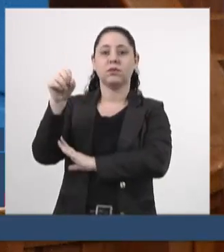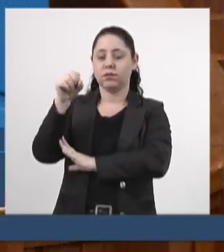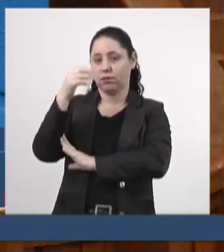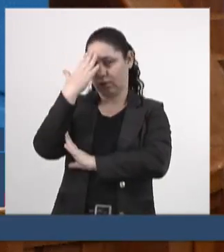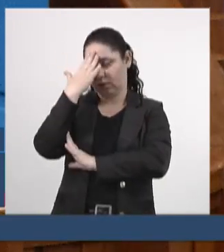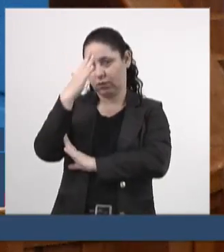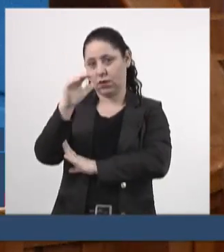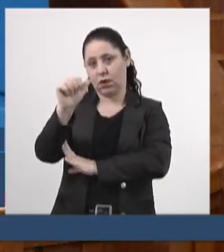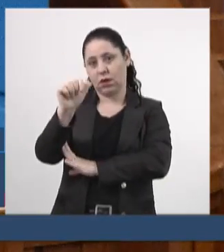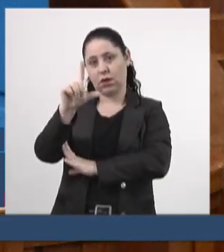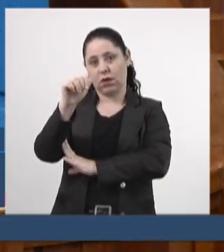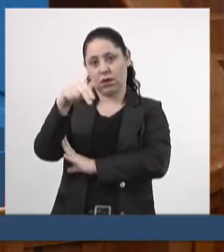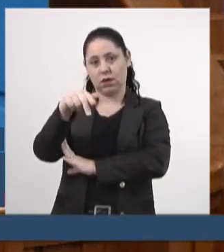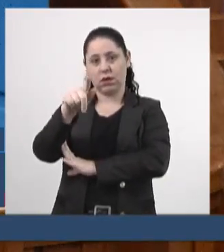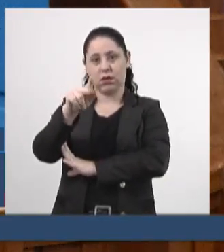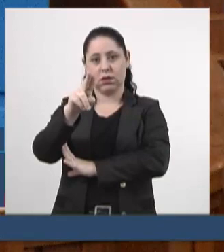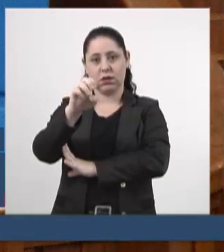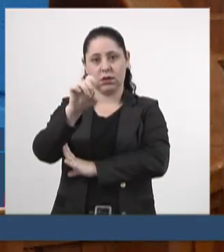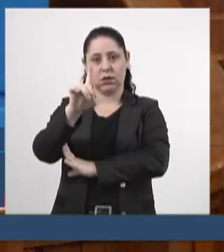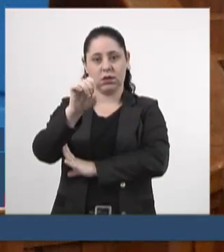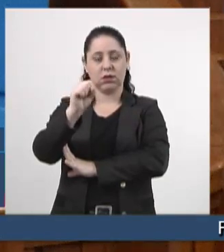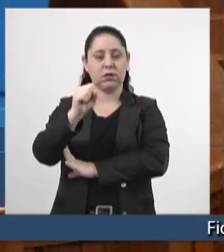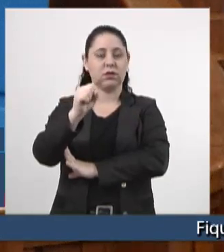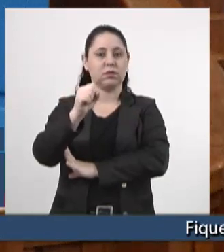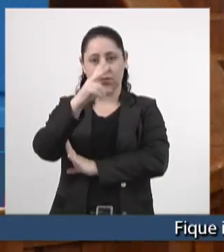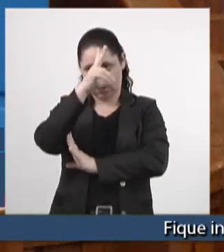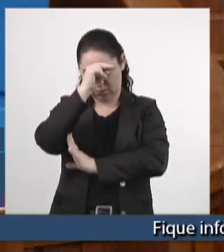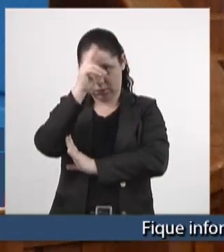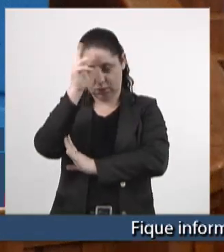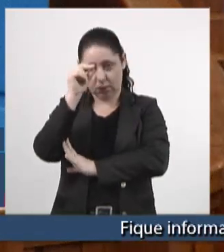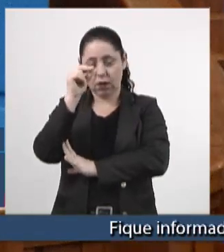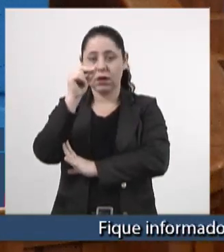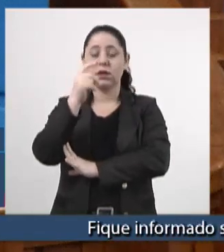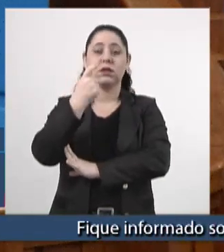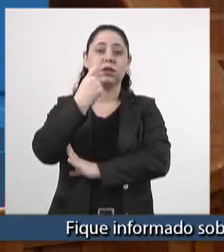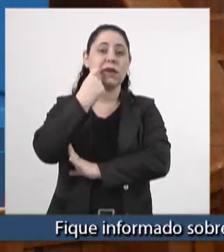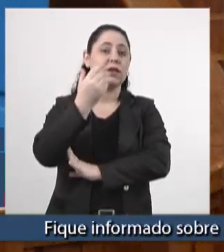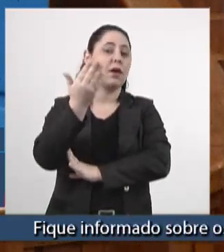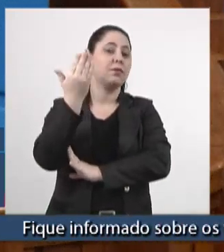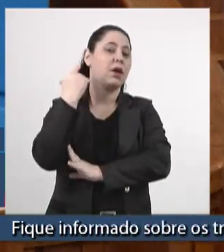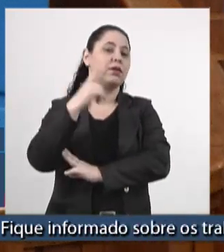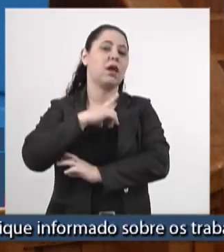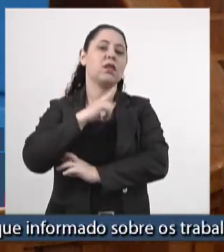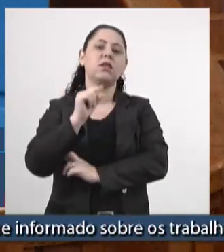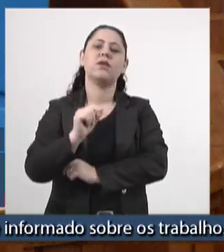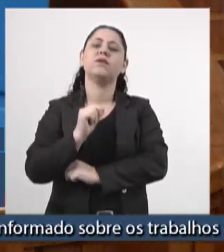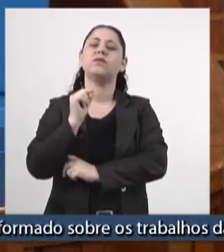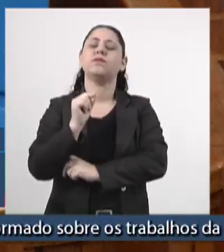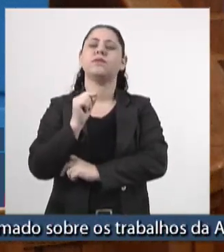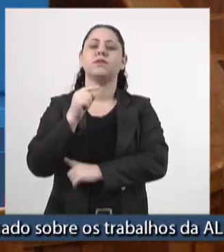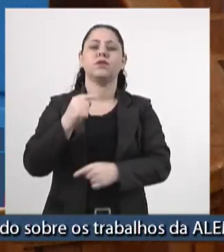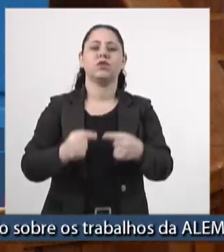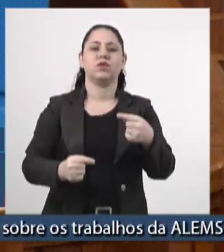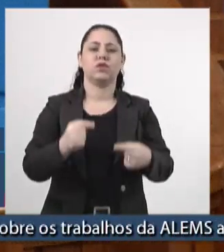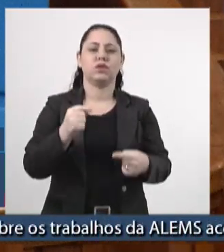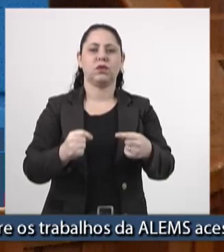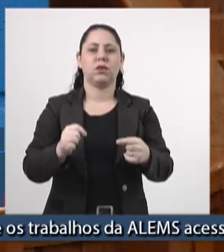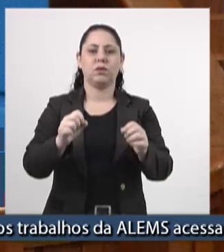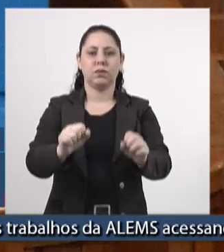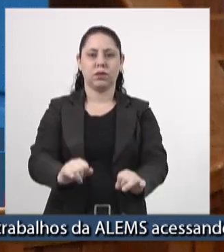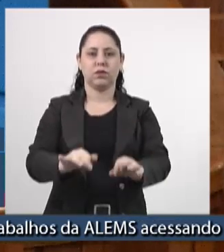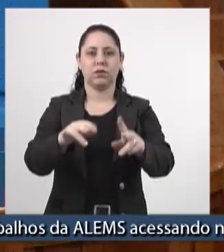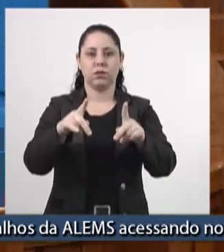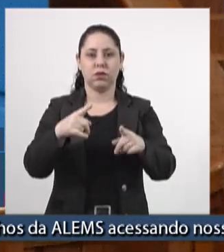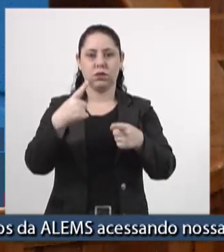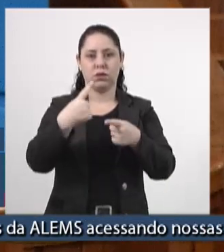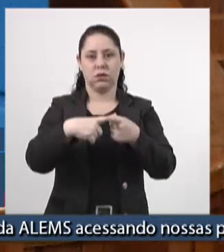prefeito Alan Guedes e finalmente na sexta-feira passada nós fizemos um debate, uma audiência pública